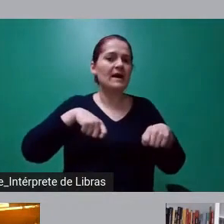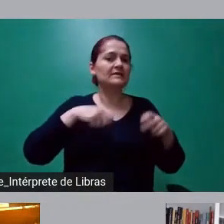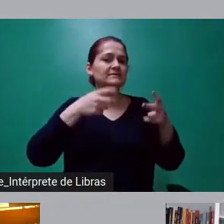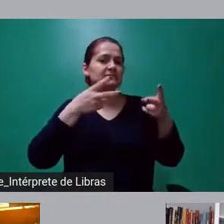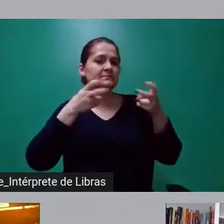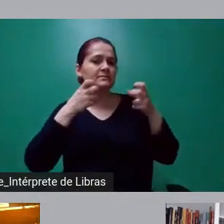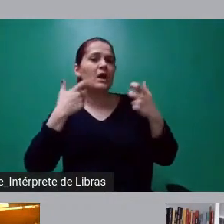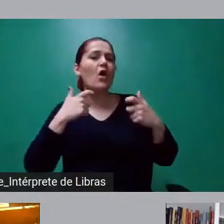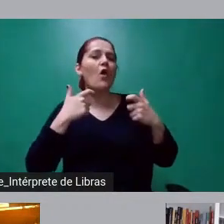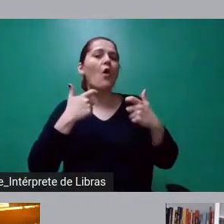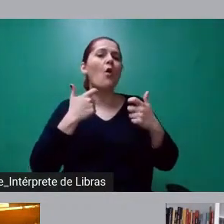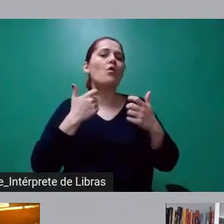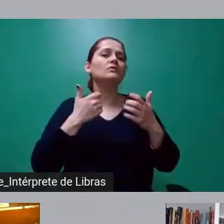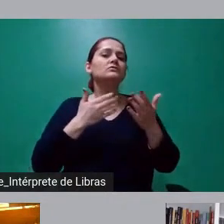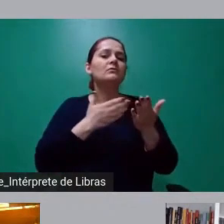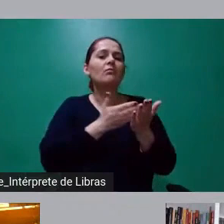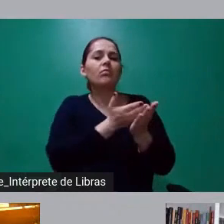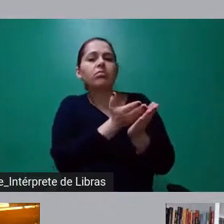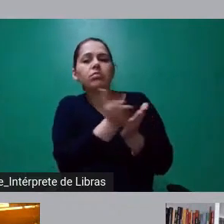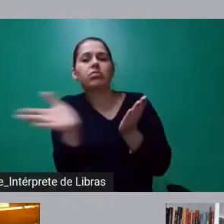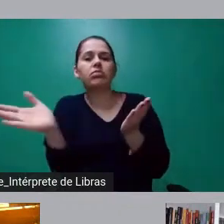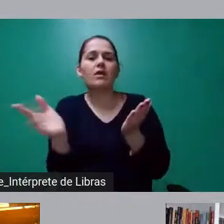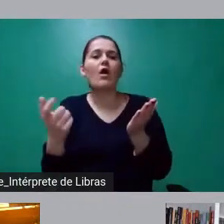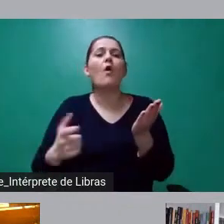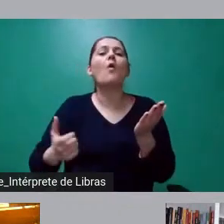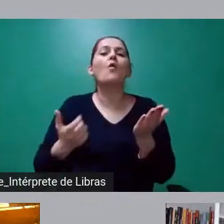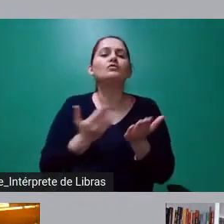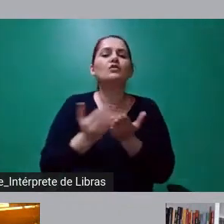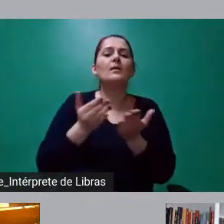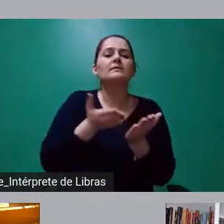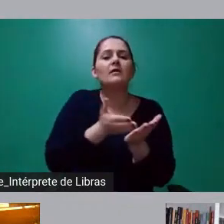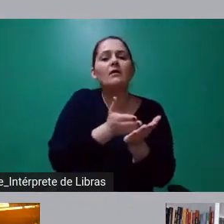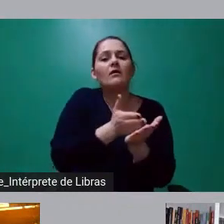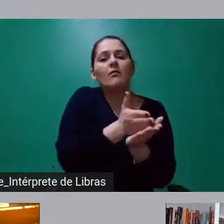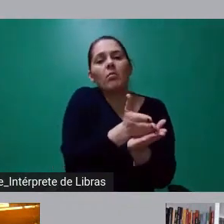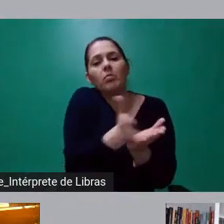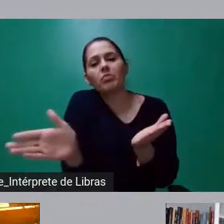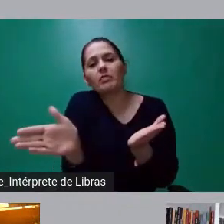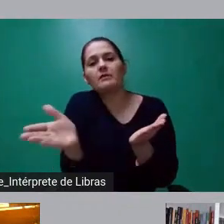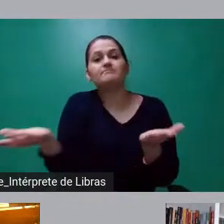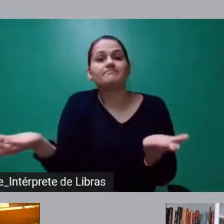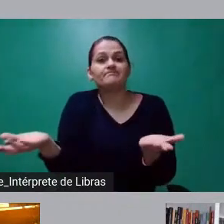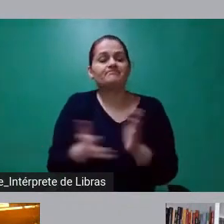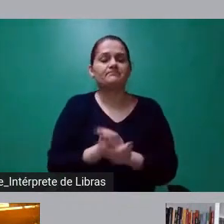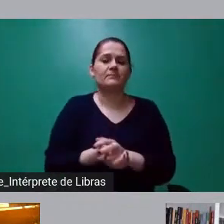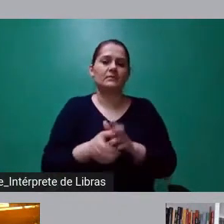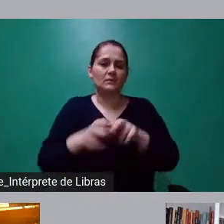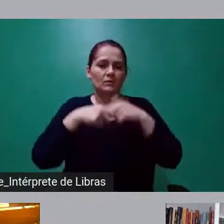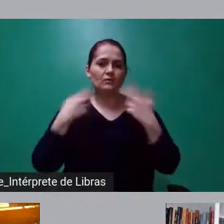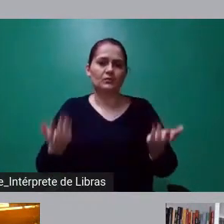deslize. Era isso que eu tinha a dizer para a gente refletir e depois a gente aprofunda no que vocês se interessarem.